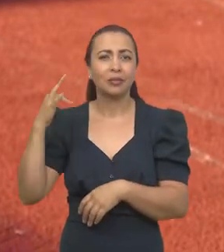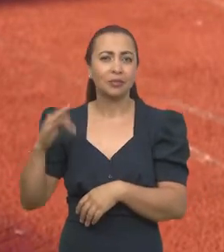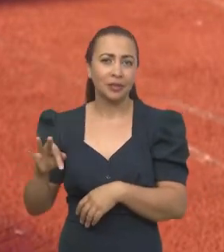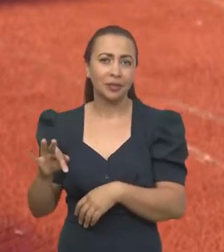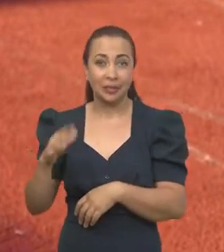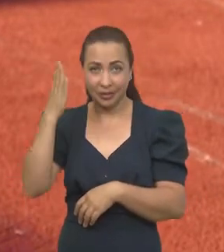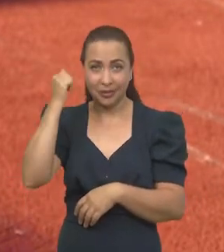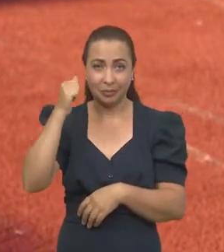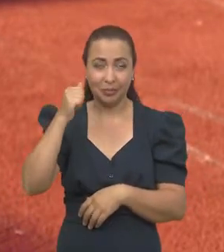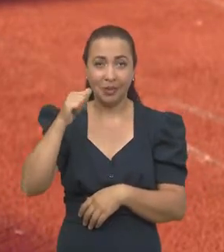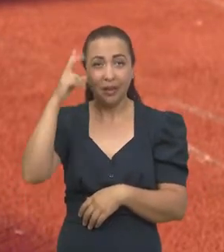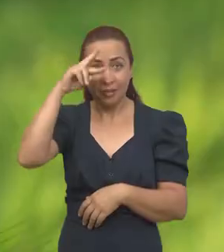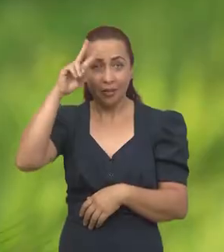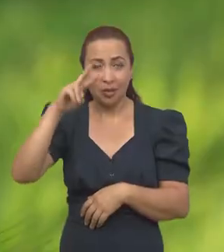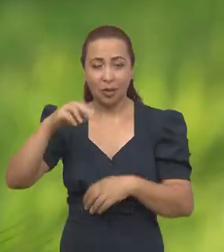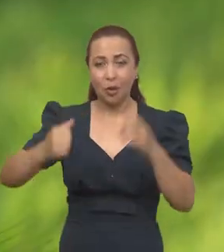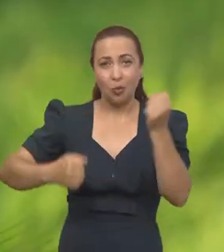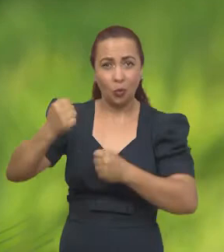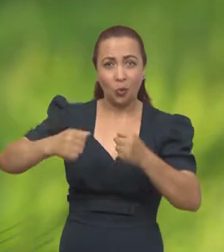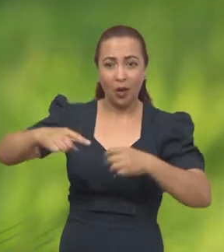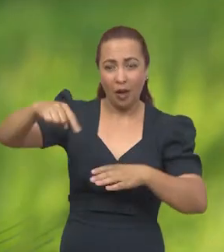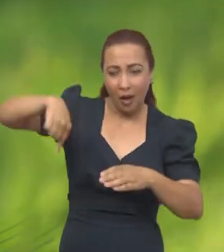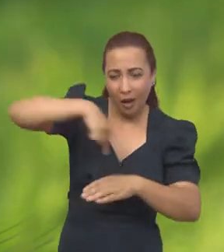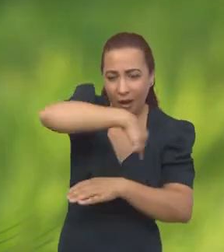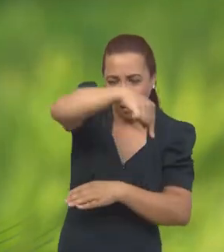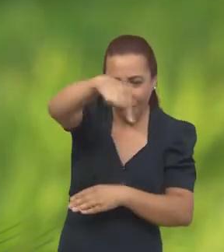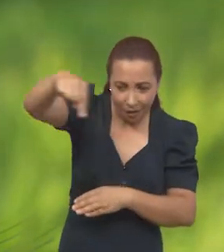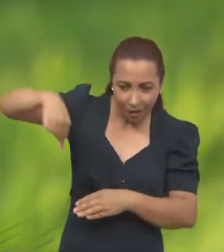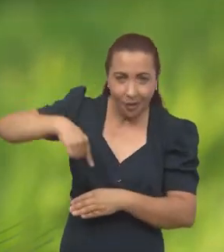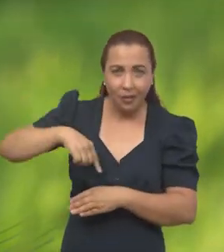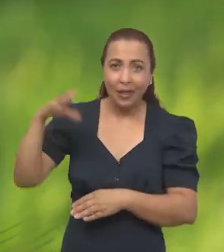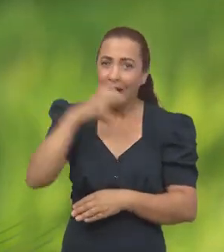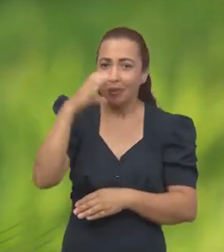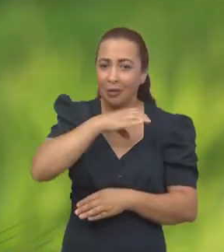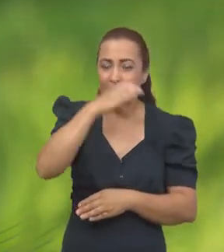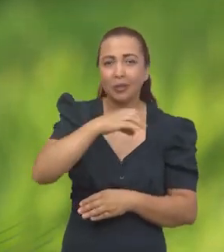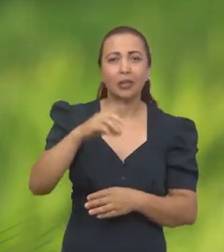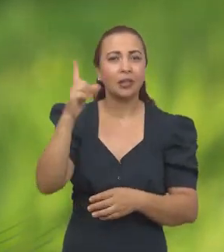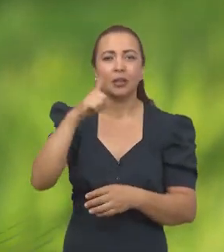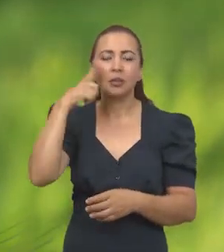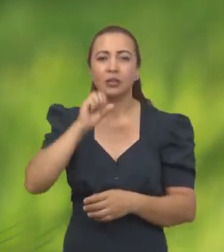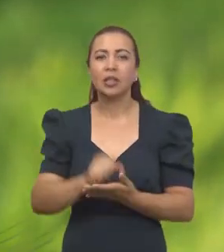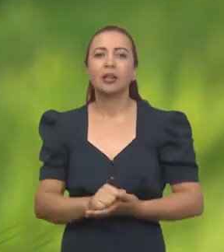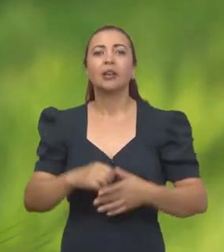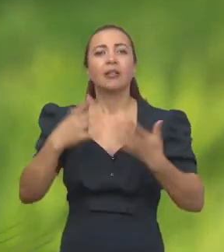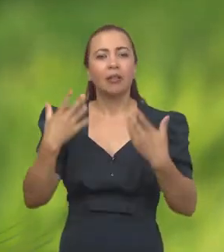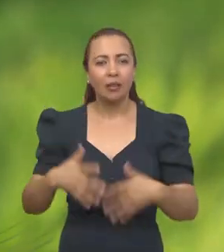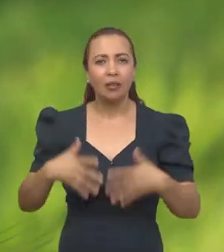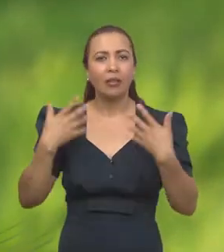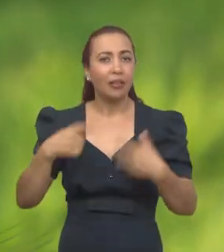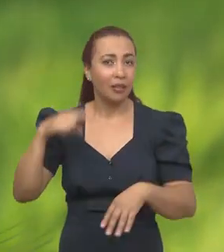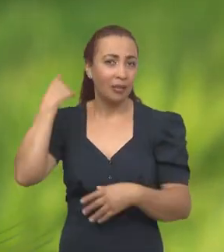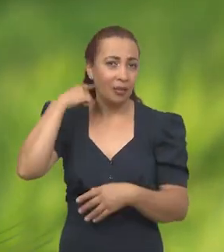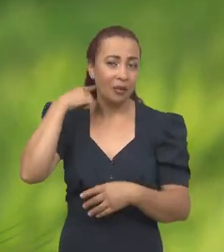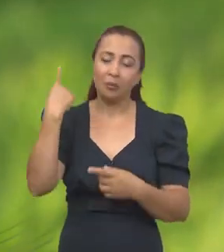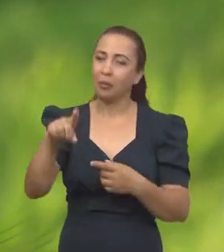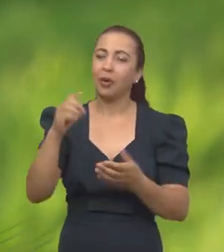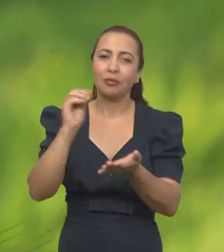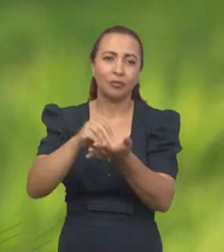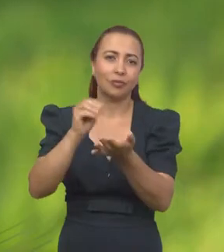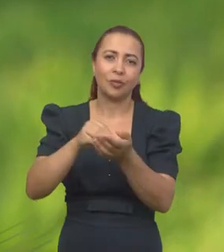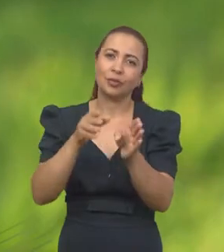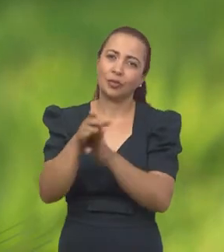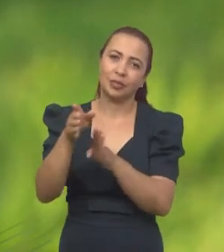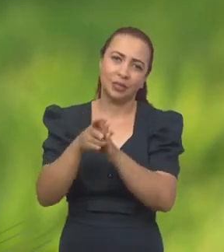querer correr uma quadra e querer fazer isso mais rápido que você pode e você não aguenta nem correr uma quadra? É justamente porque você ainda não tem essas